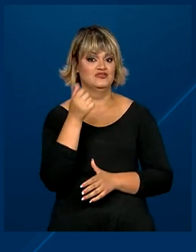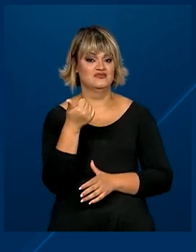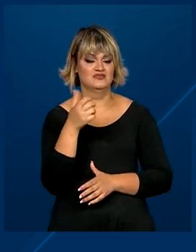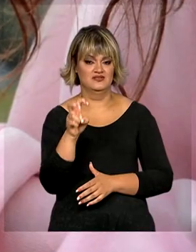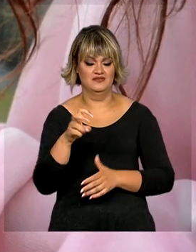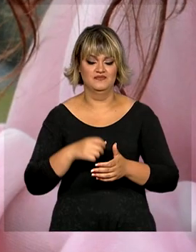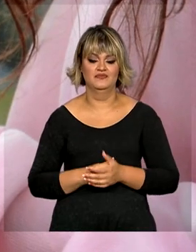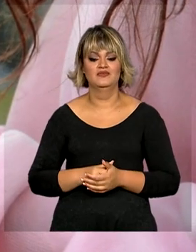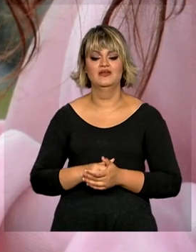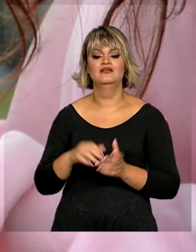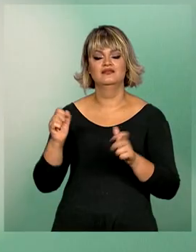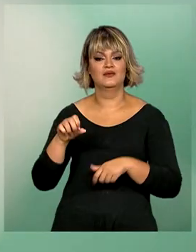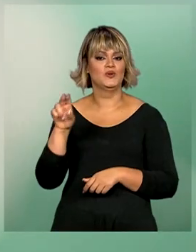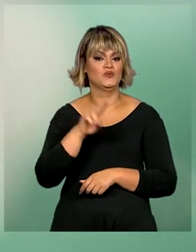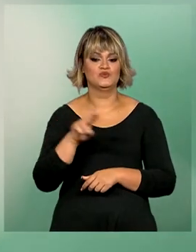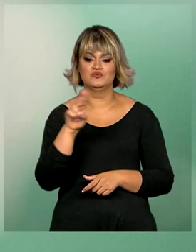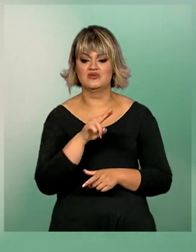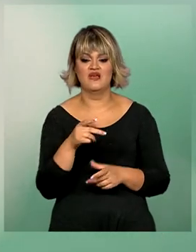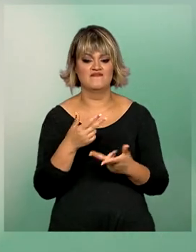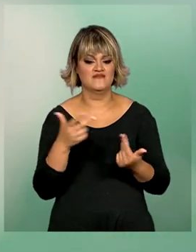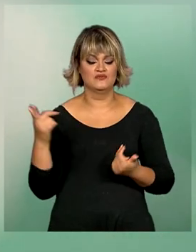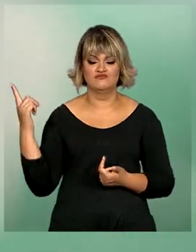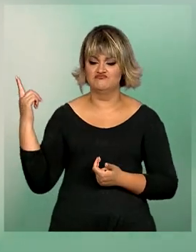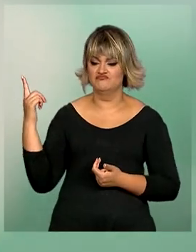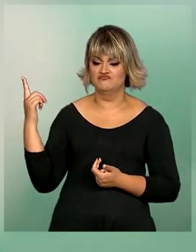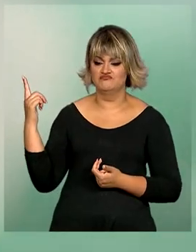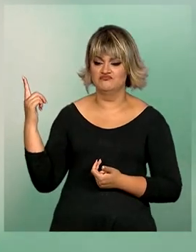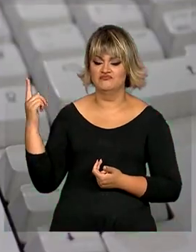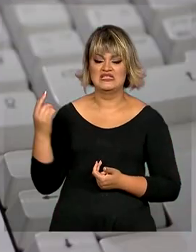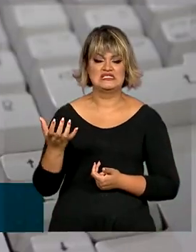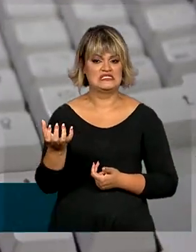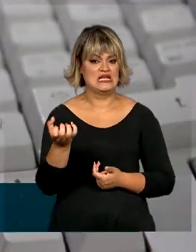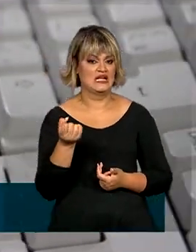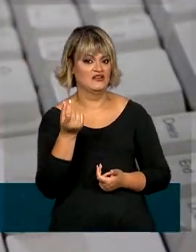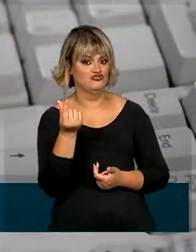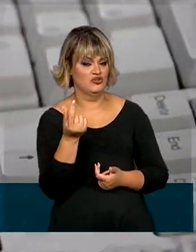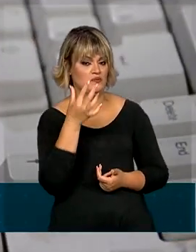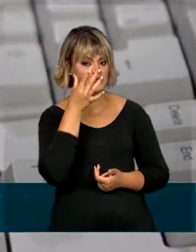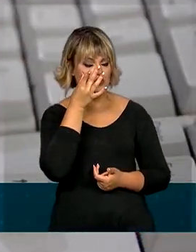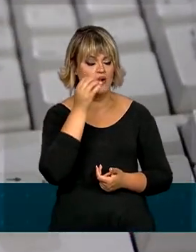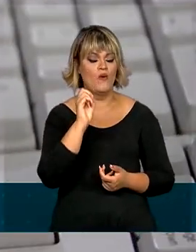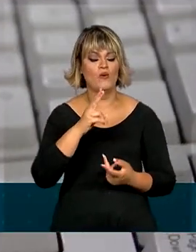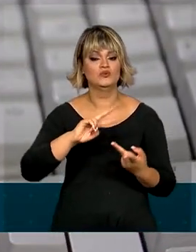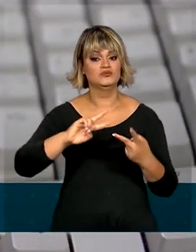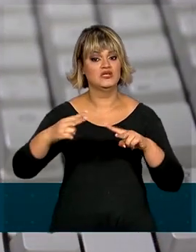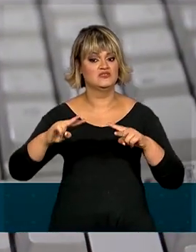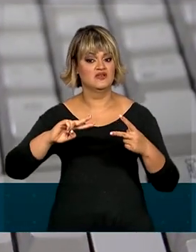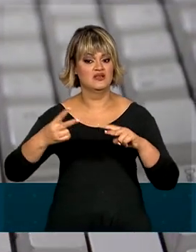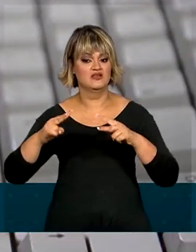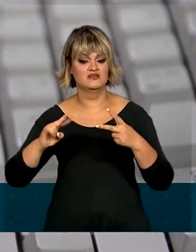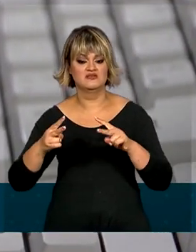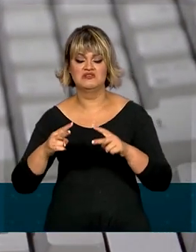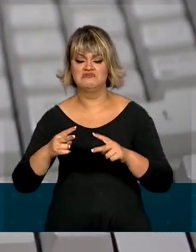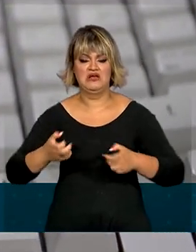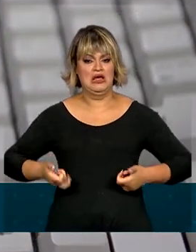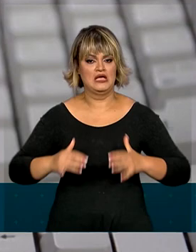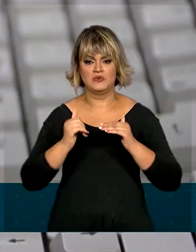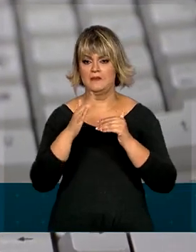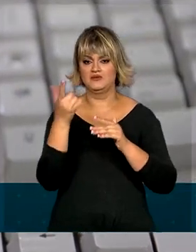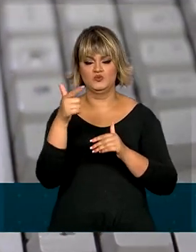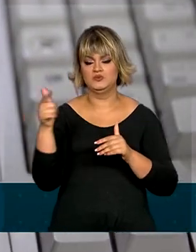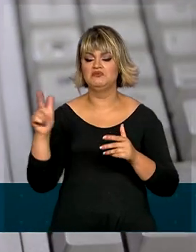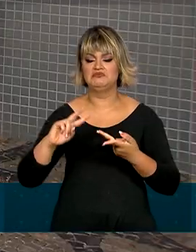dias e pode ser utilizado em transações eletrônicas, saque em espécie ou transferência sem custo para